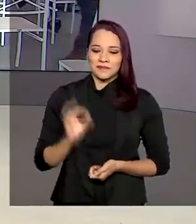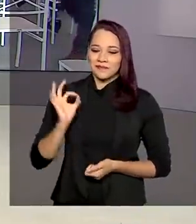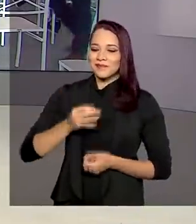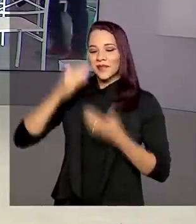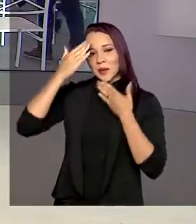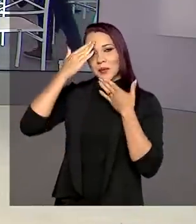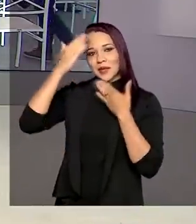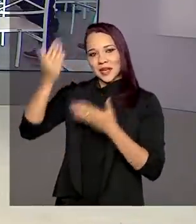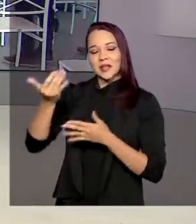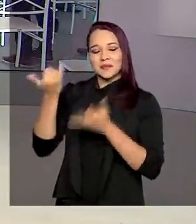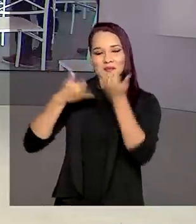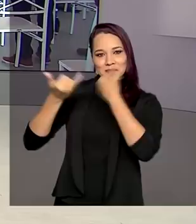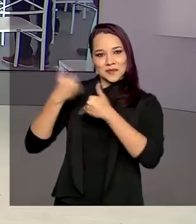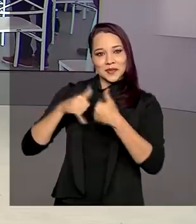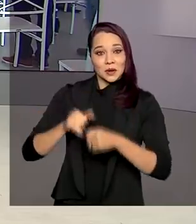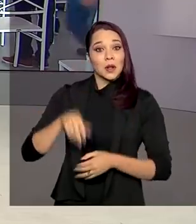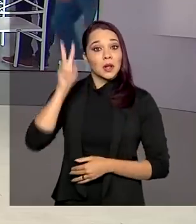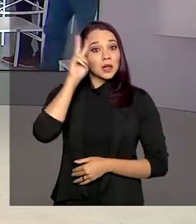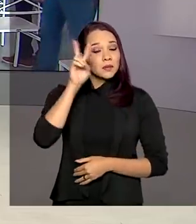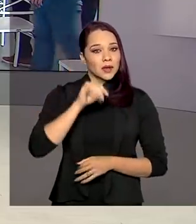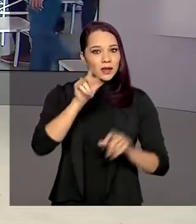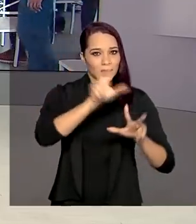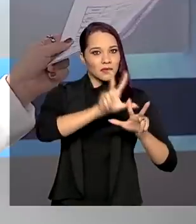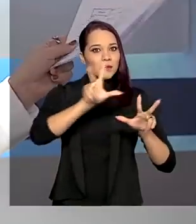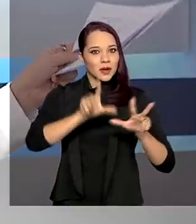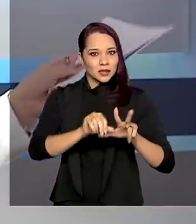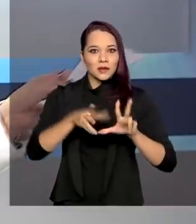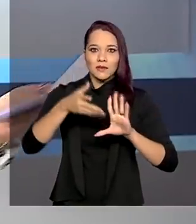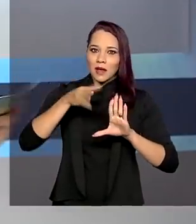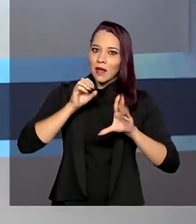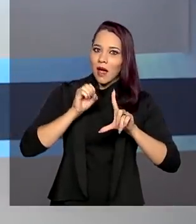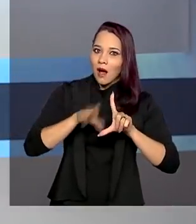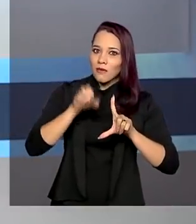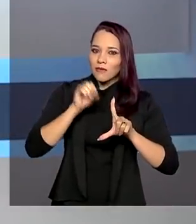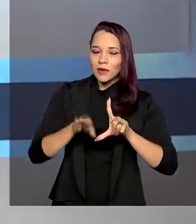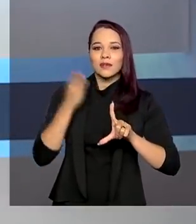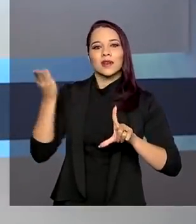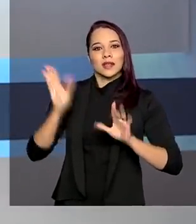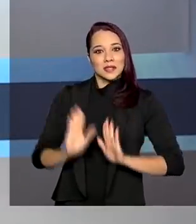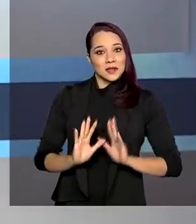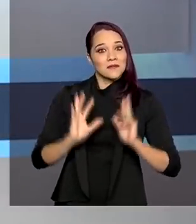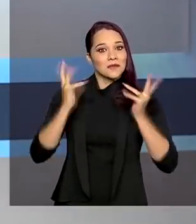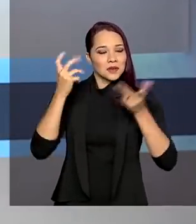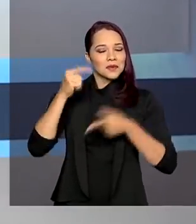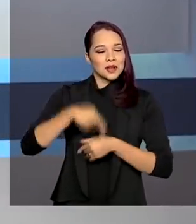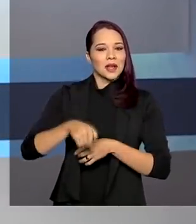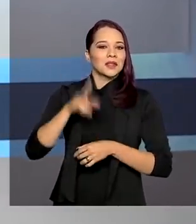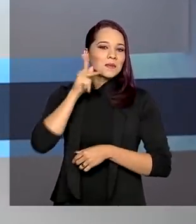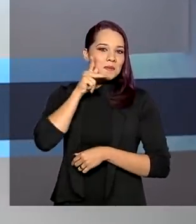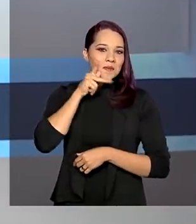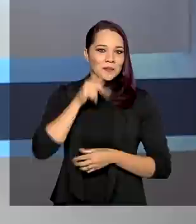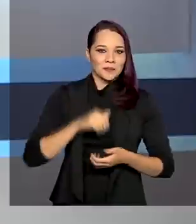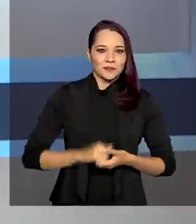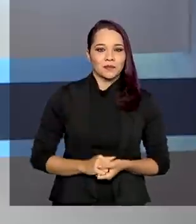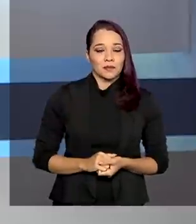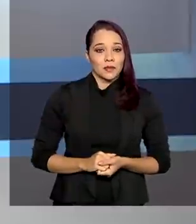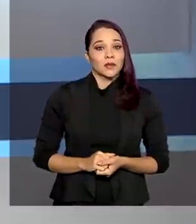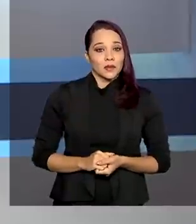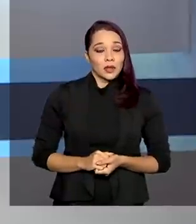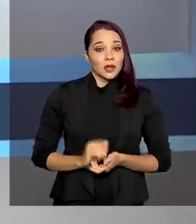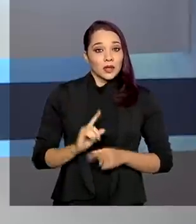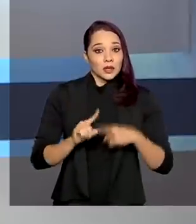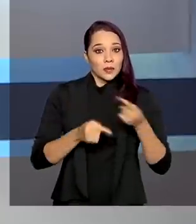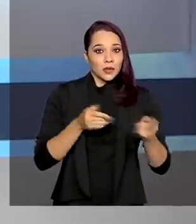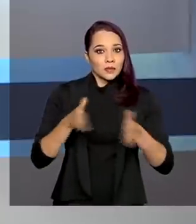Dimas. Obrigada pelas suas informações. Lembrando que a TV Brasil vai transmitir ao vivo esse evento direto de Coremas. Olha, depois de quatro